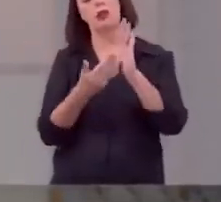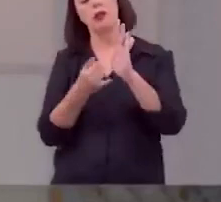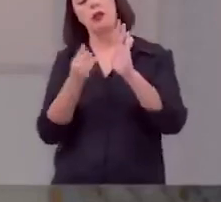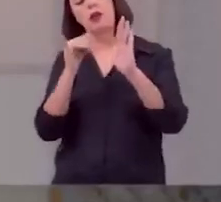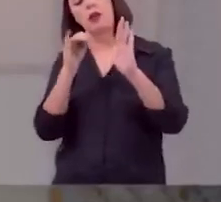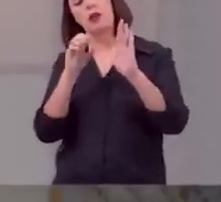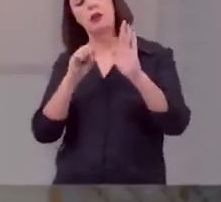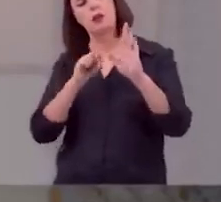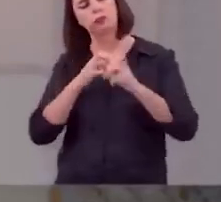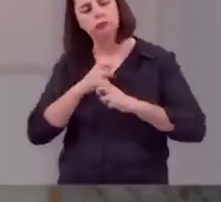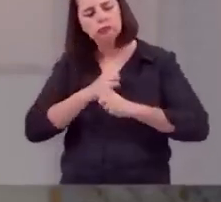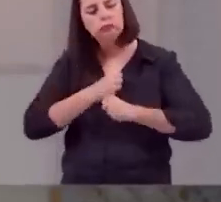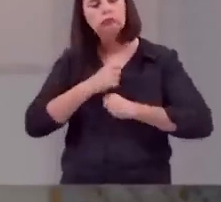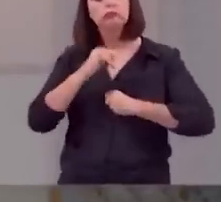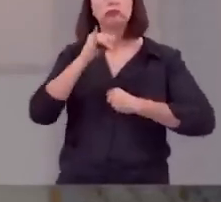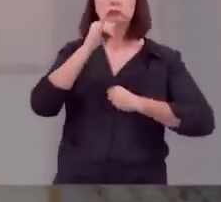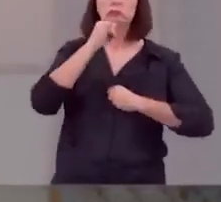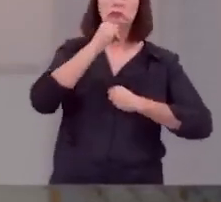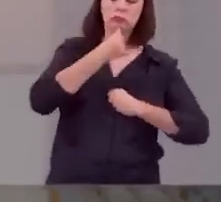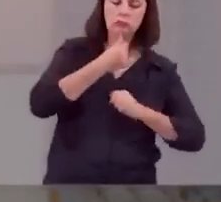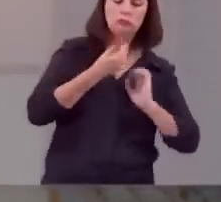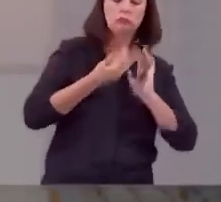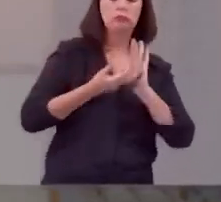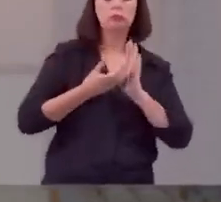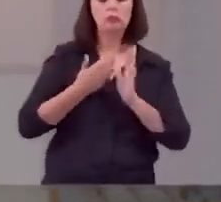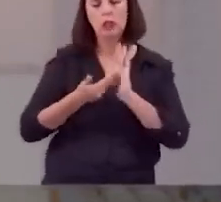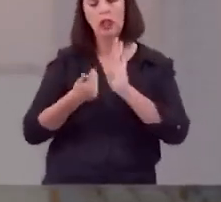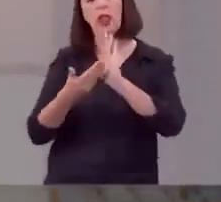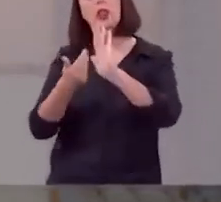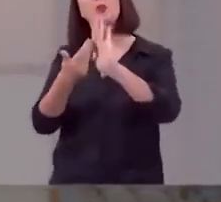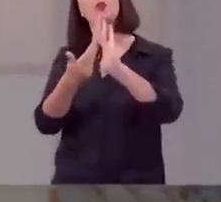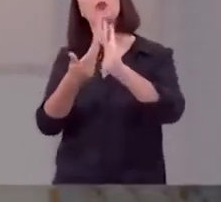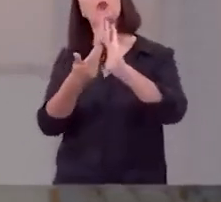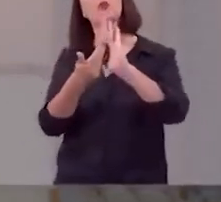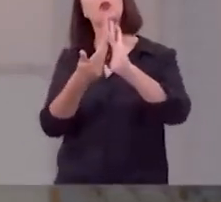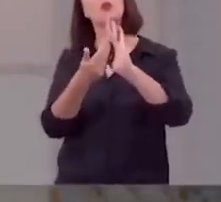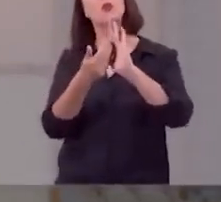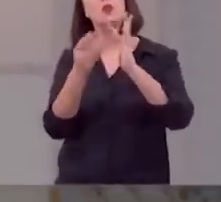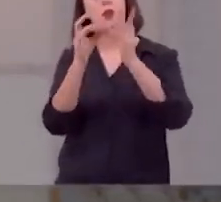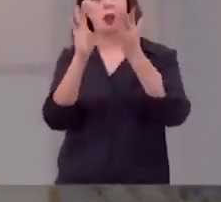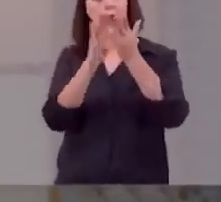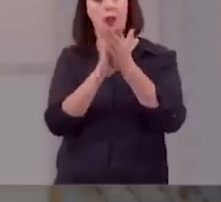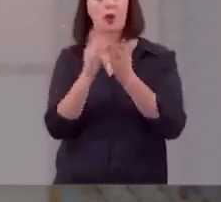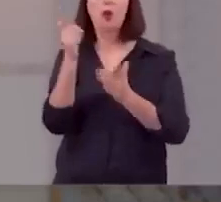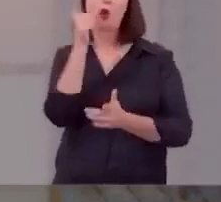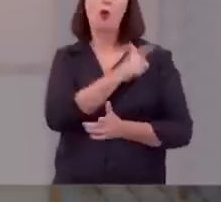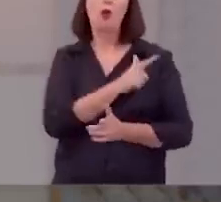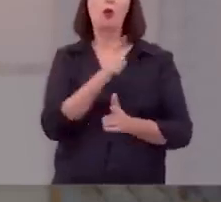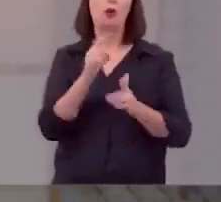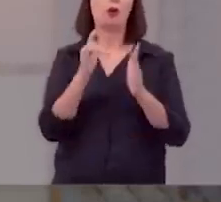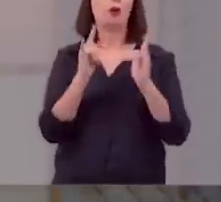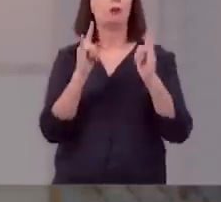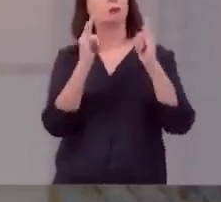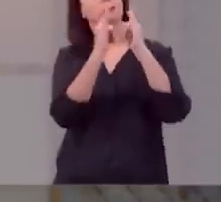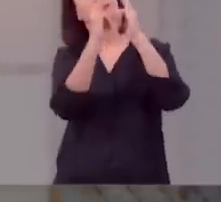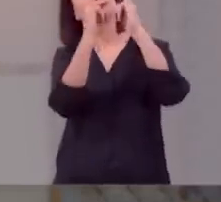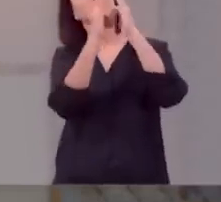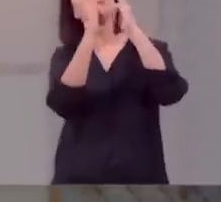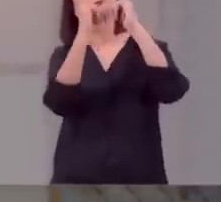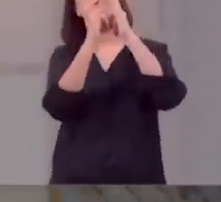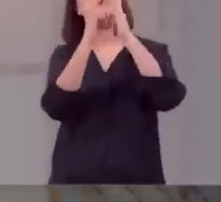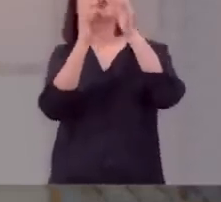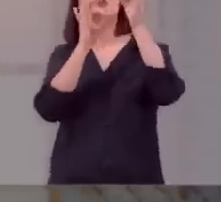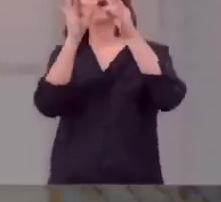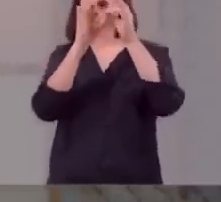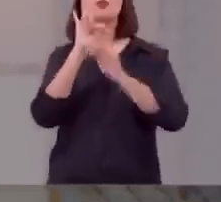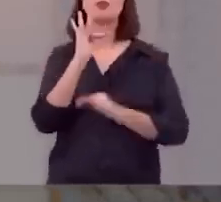decepções foram superadas e aquele casal voltou a se amar a sonhar a